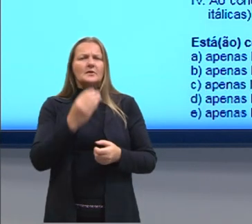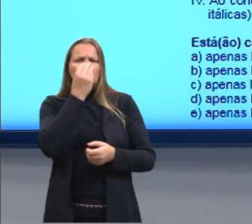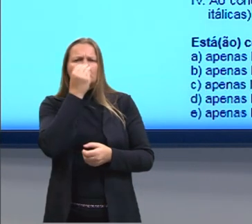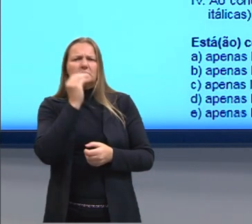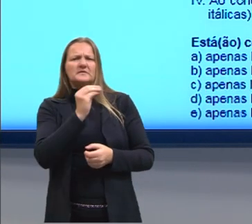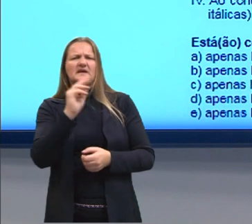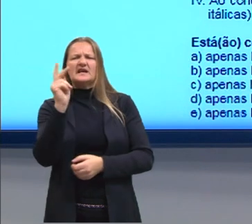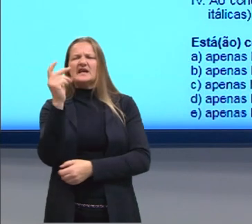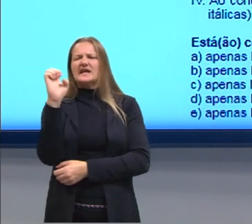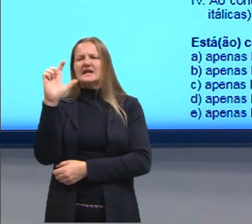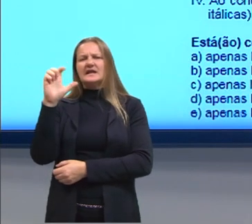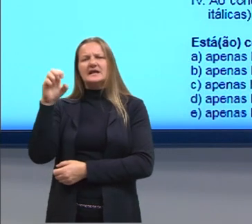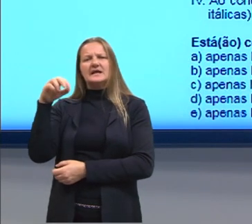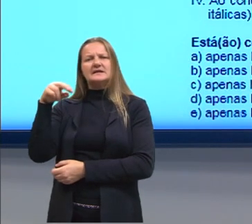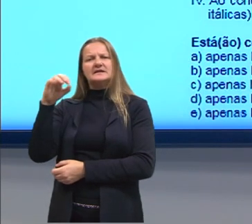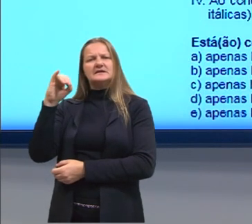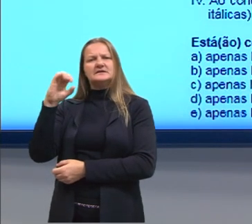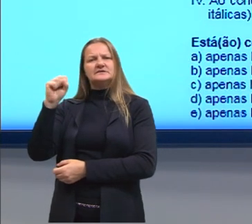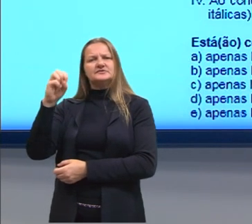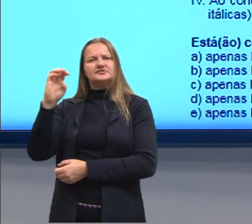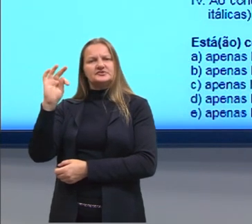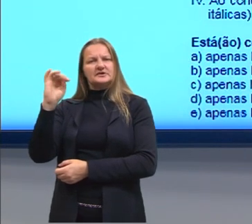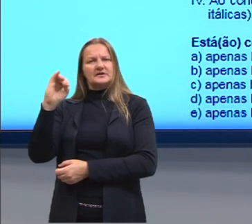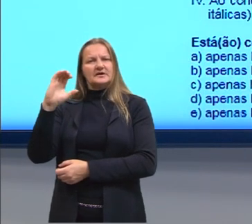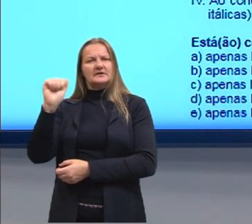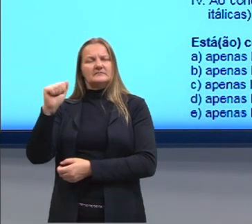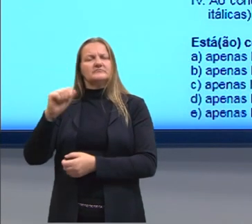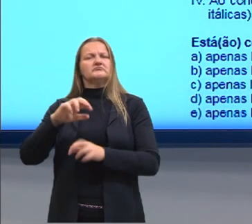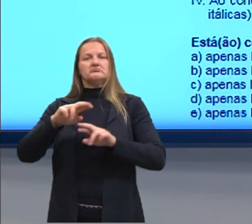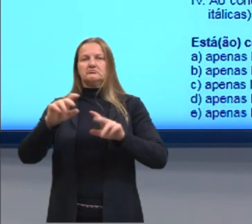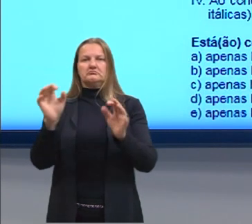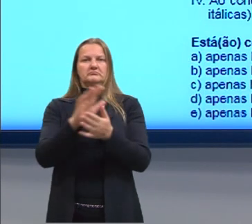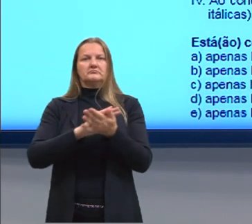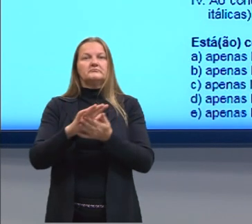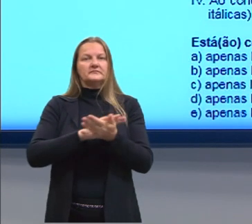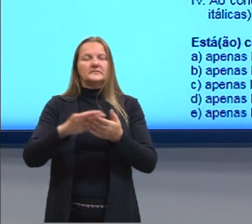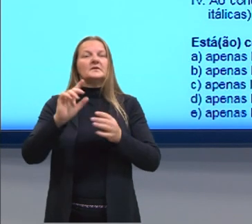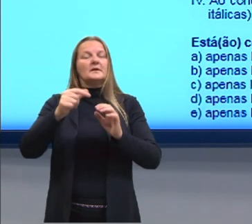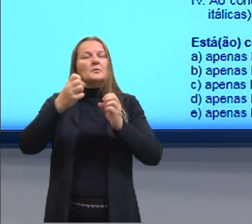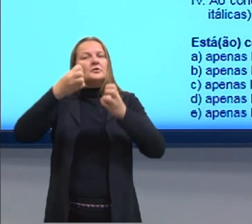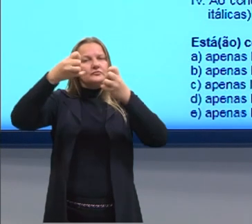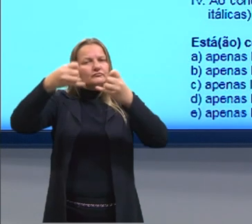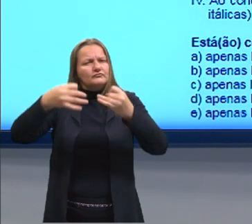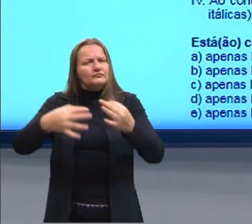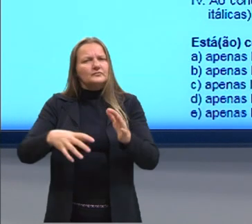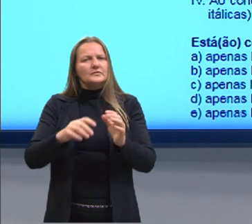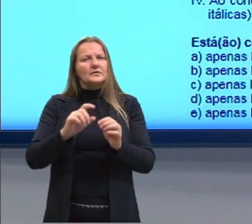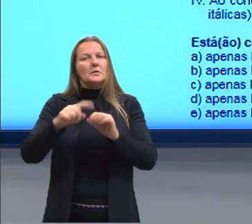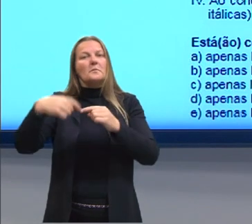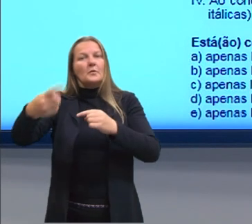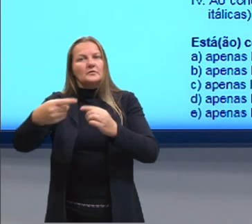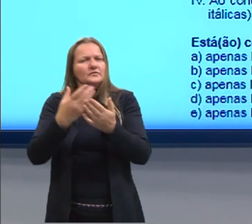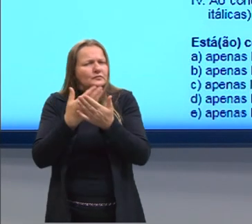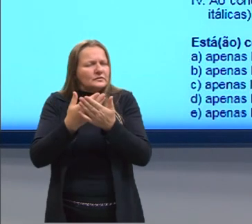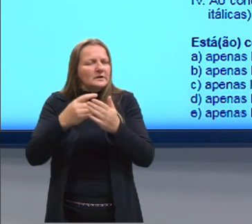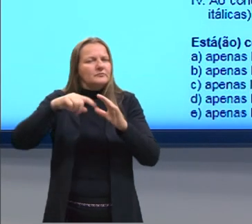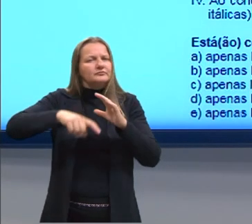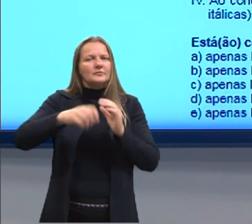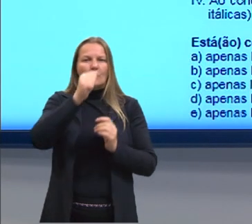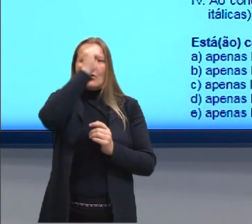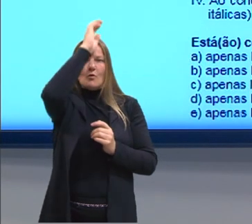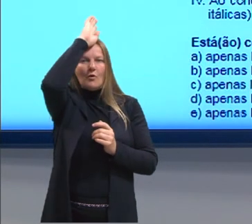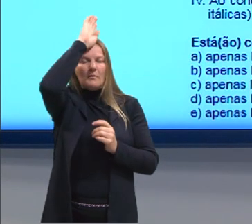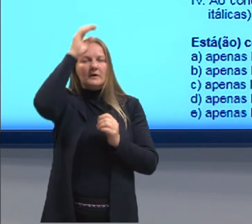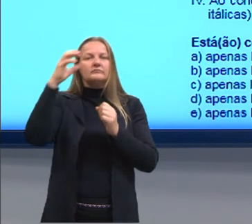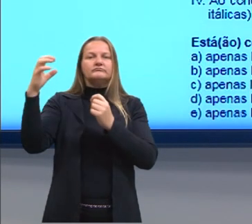helênica. Não. Nós vamos ver em seguida também sobre a história de Roma e perceber o quanto essas